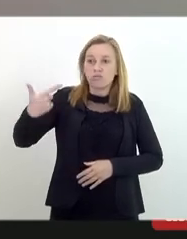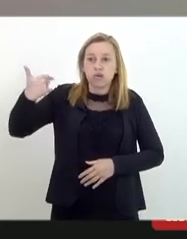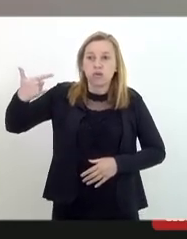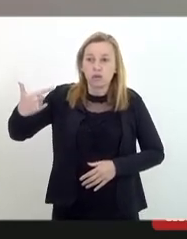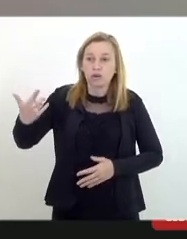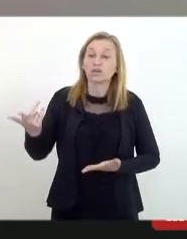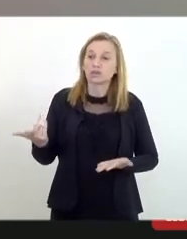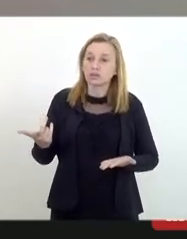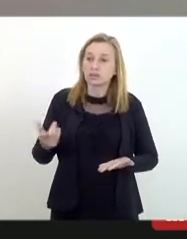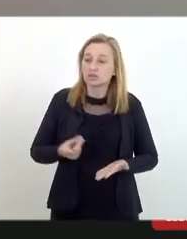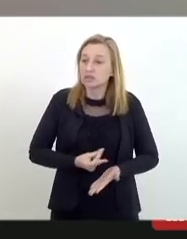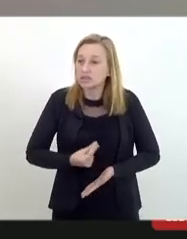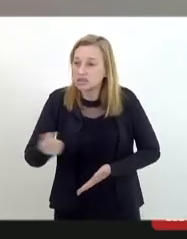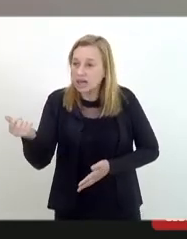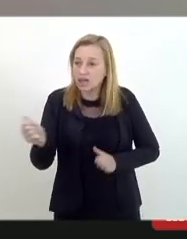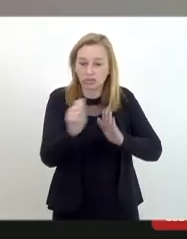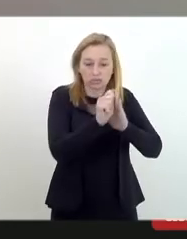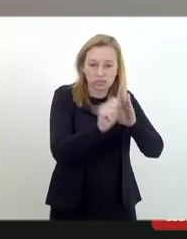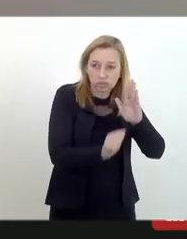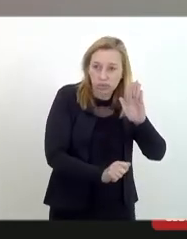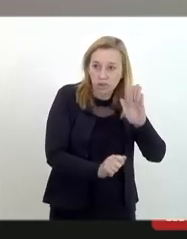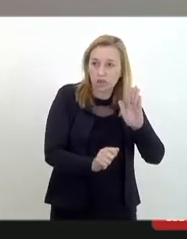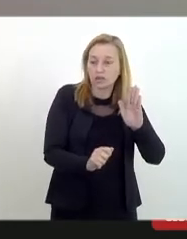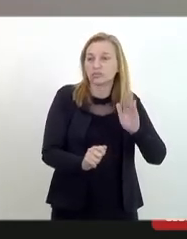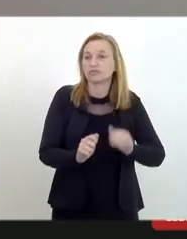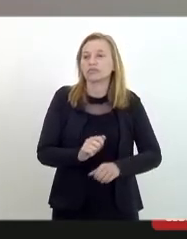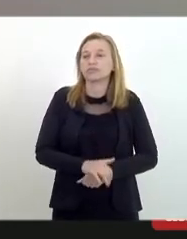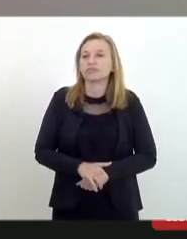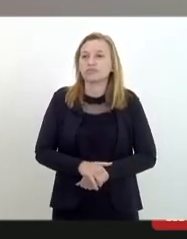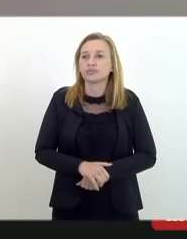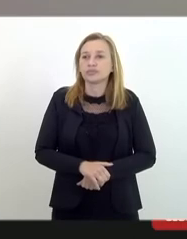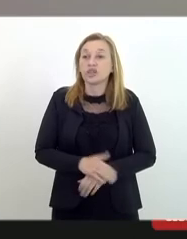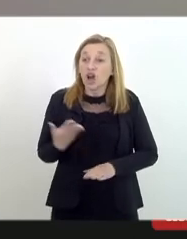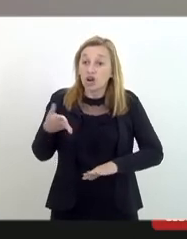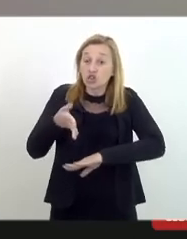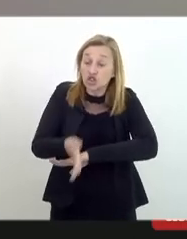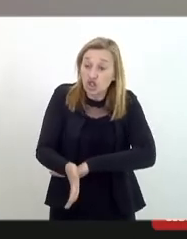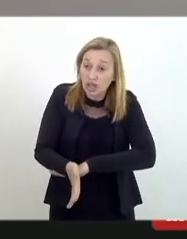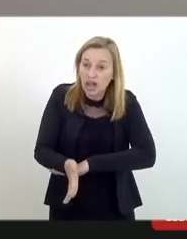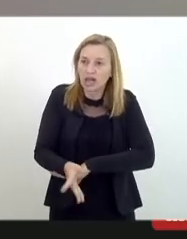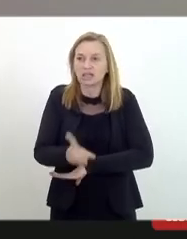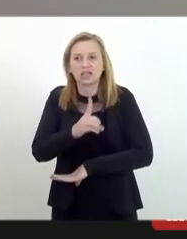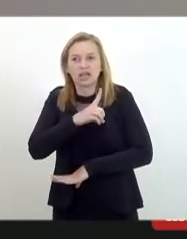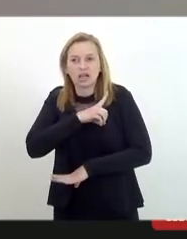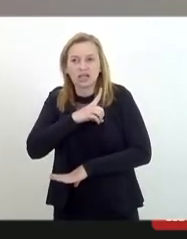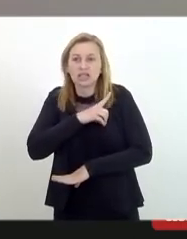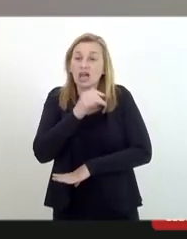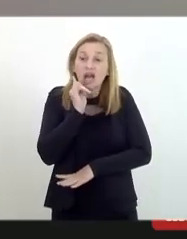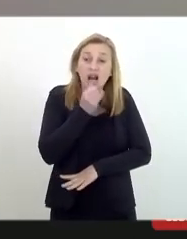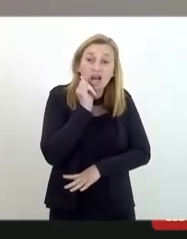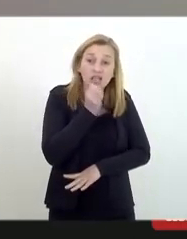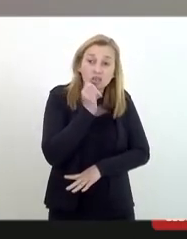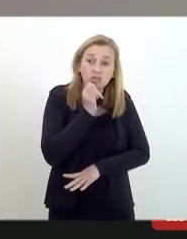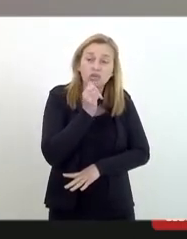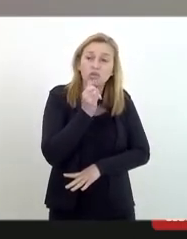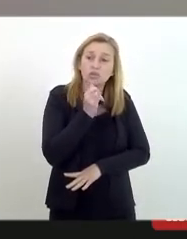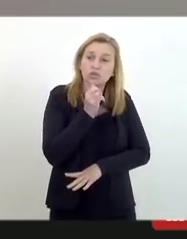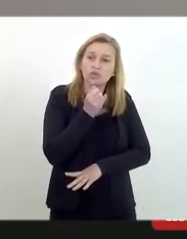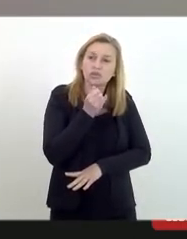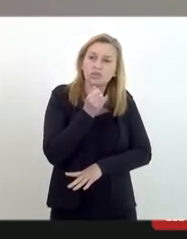de um culto vamos dizer assim ao chegar na delegacia ele relatou que foi novamente